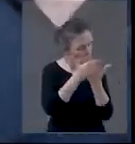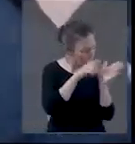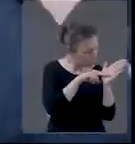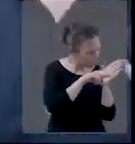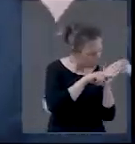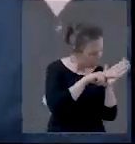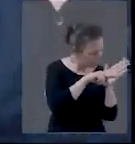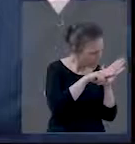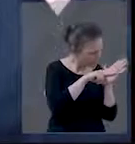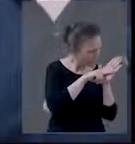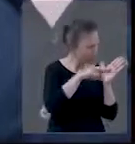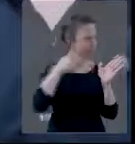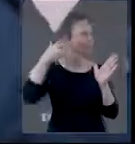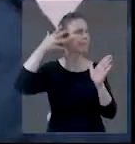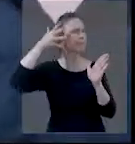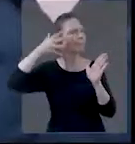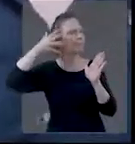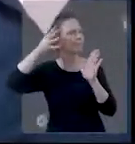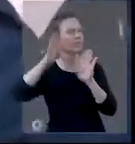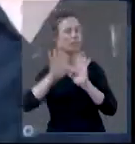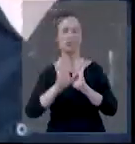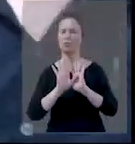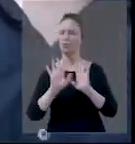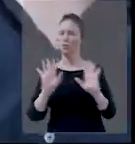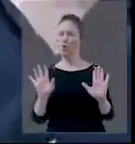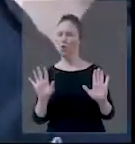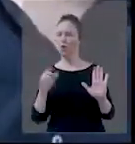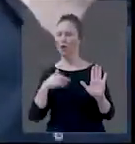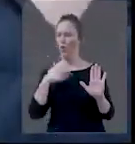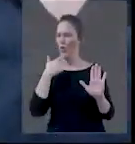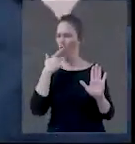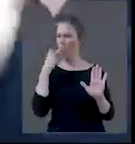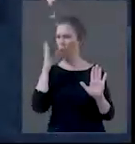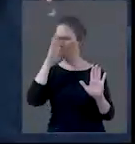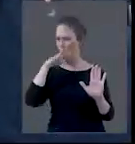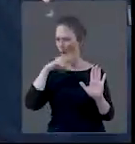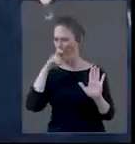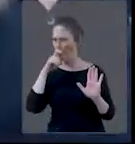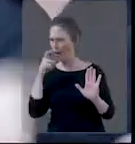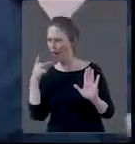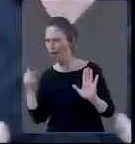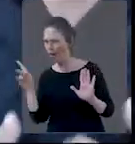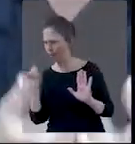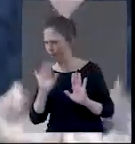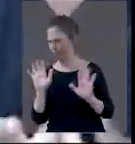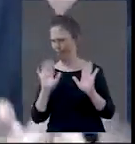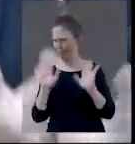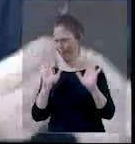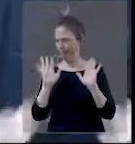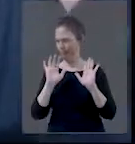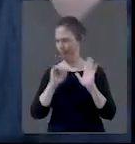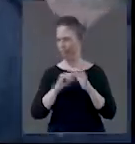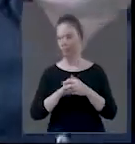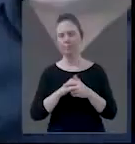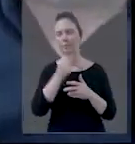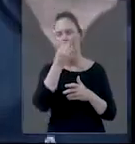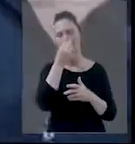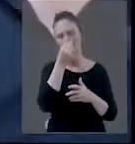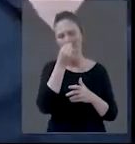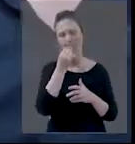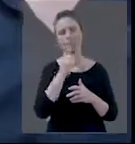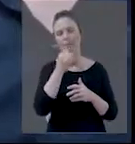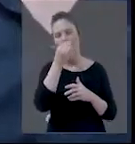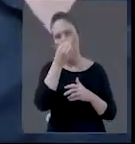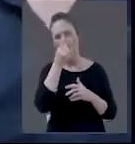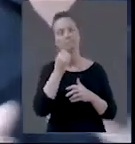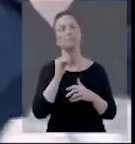estudou pra fazer aquilo ali. Mostrar e aparecer praticamente sinônimo. Não, não, Ele se aprofundou